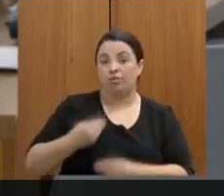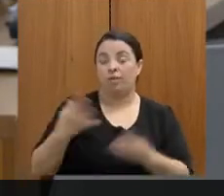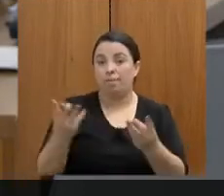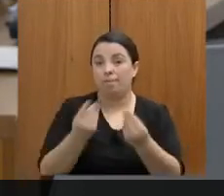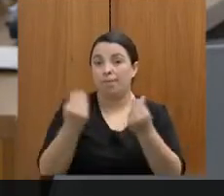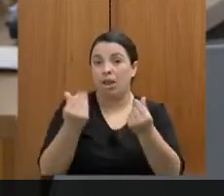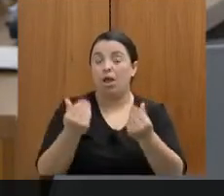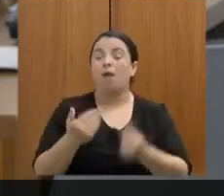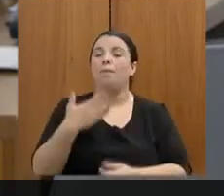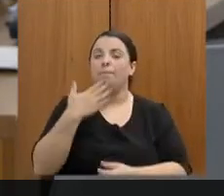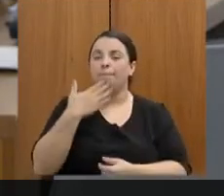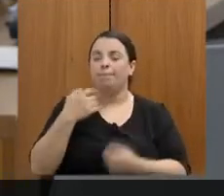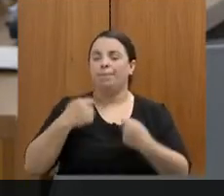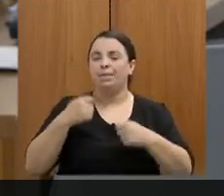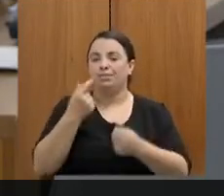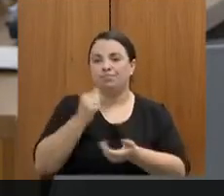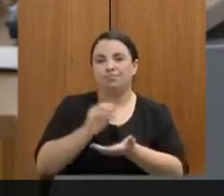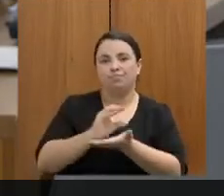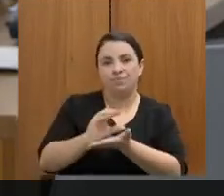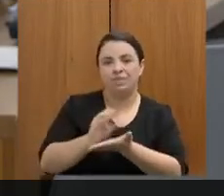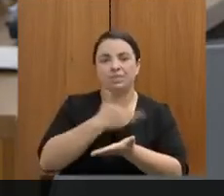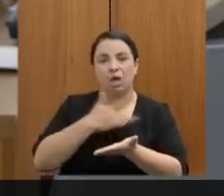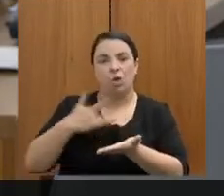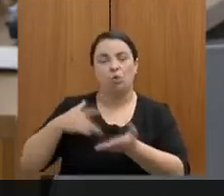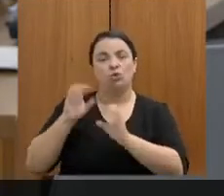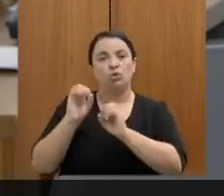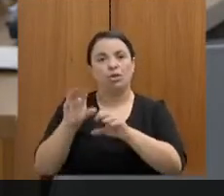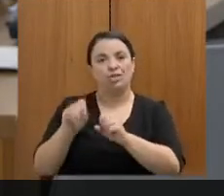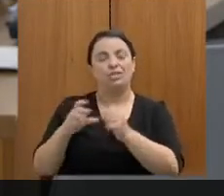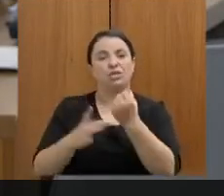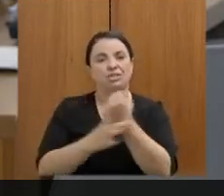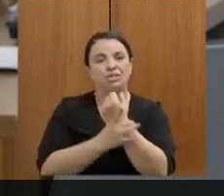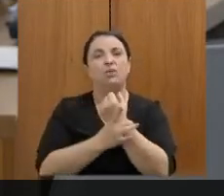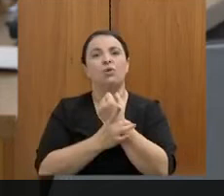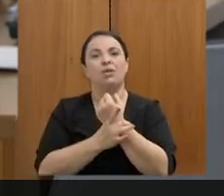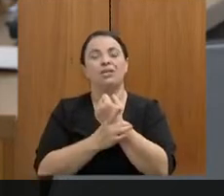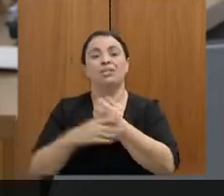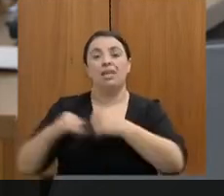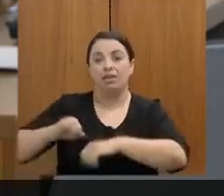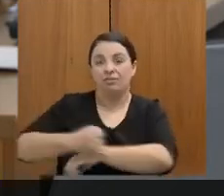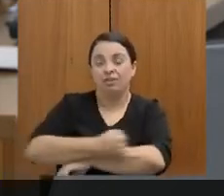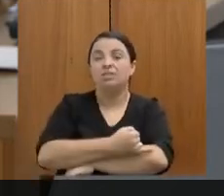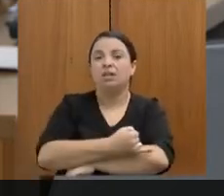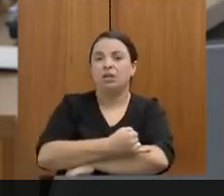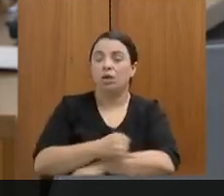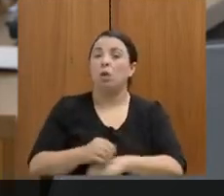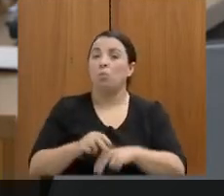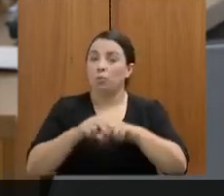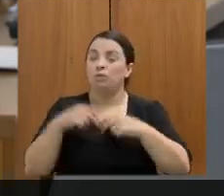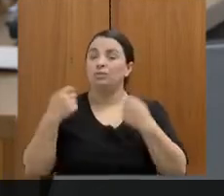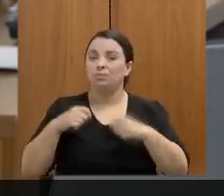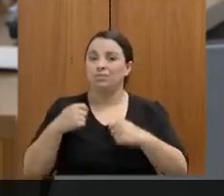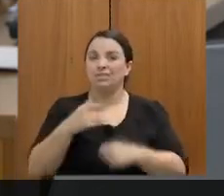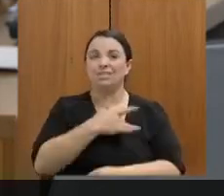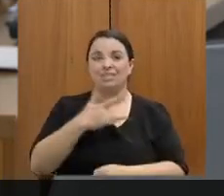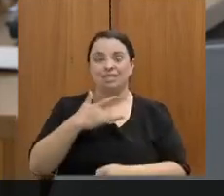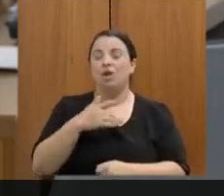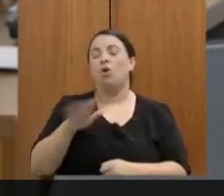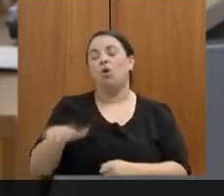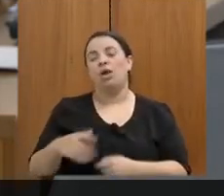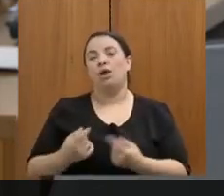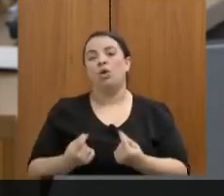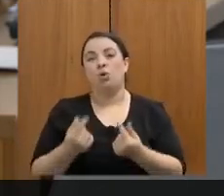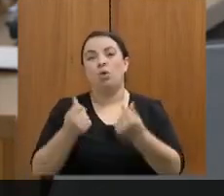em saúde, segurança e educação. Para investir em saúde, segurança, educação e infraestrutura, gente precisa de saúde econômica do